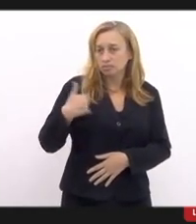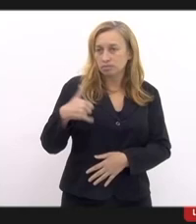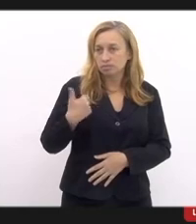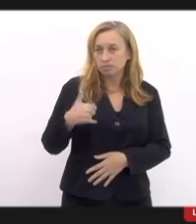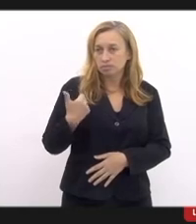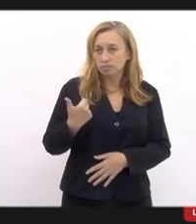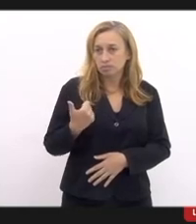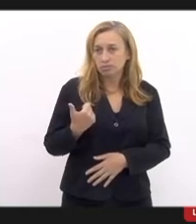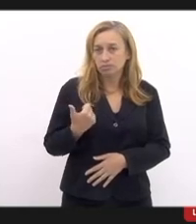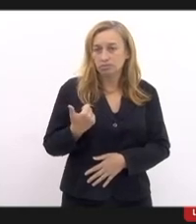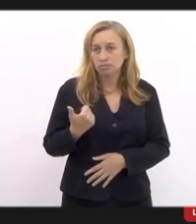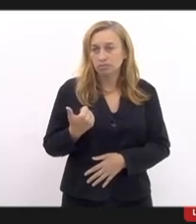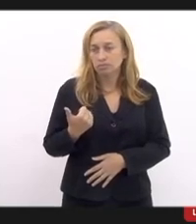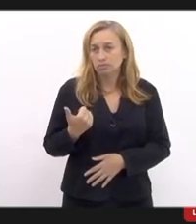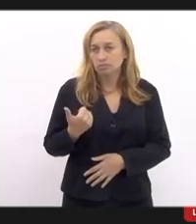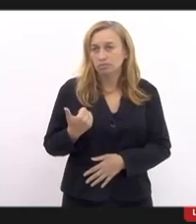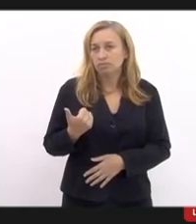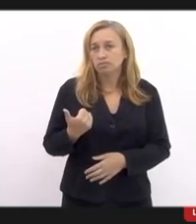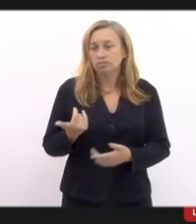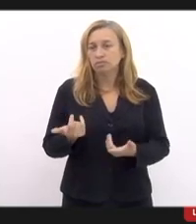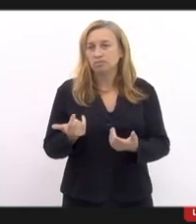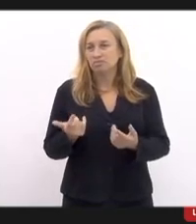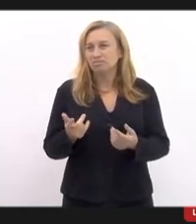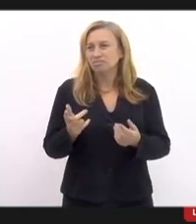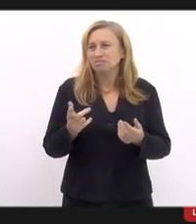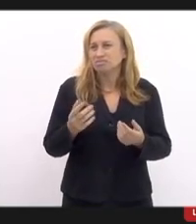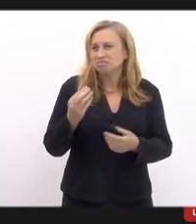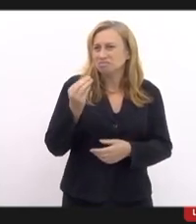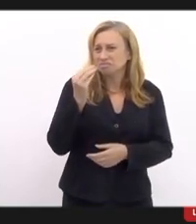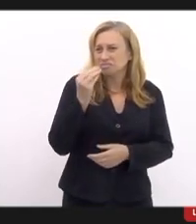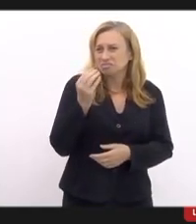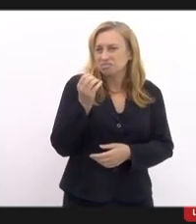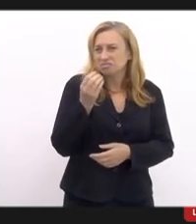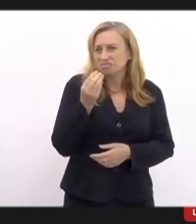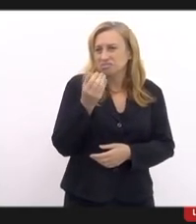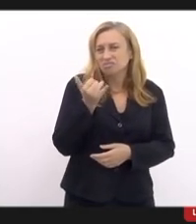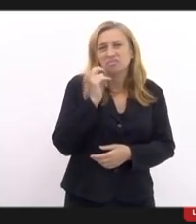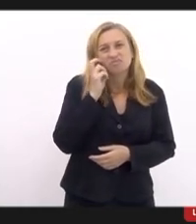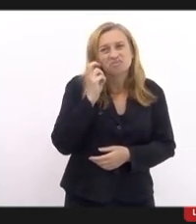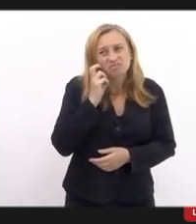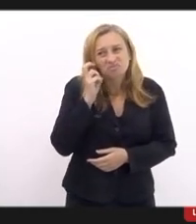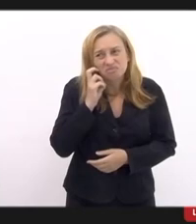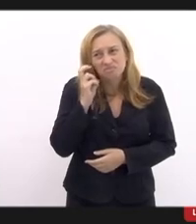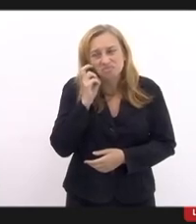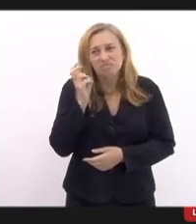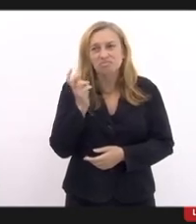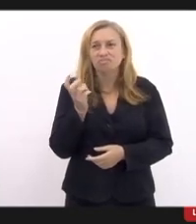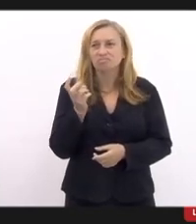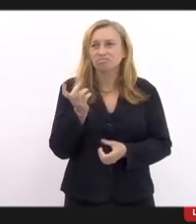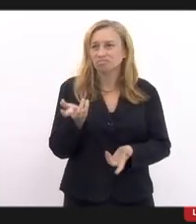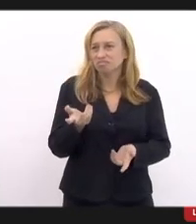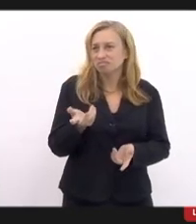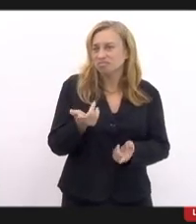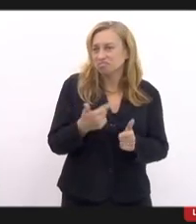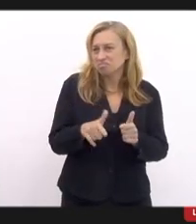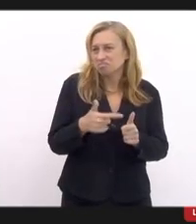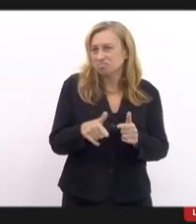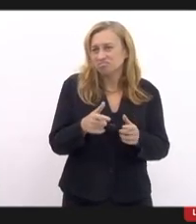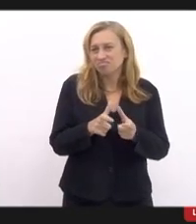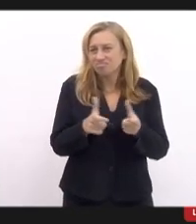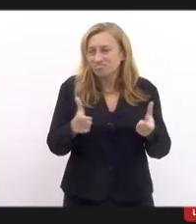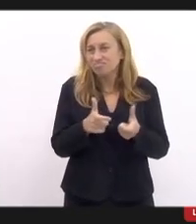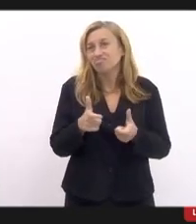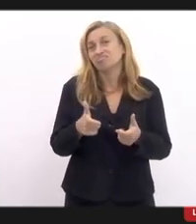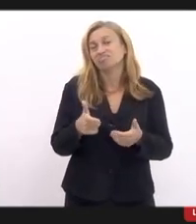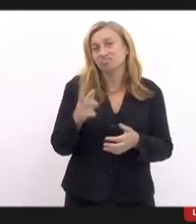situações, de rua, várias humilhações, sabe? Agressão, problema, e é